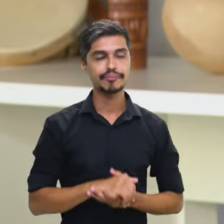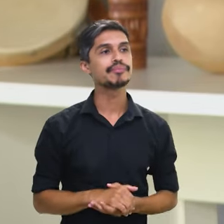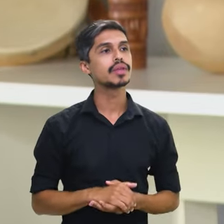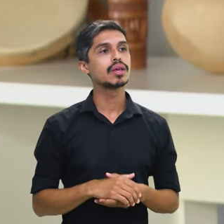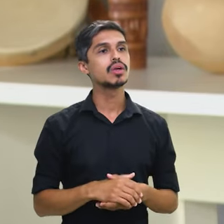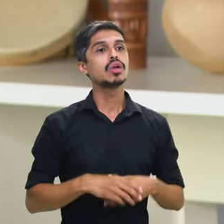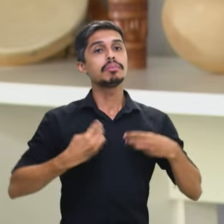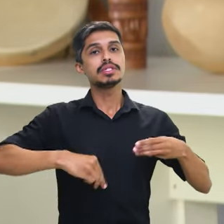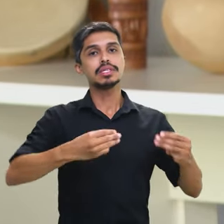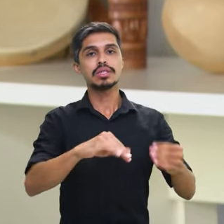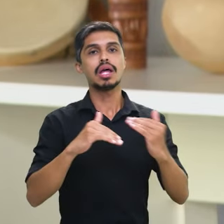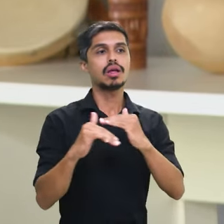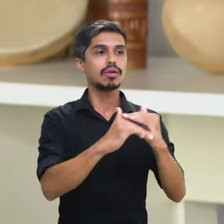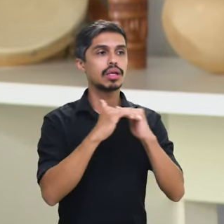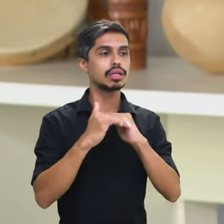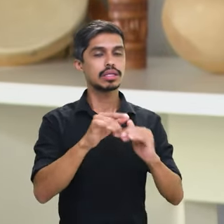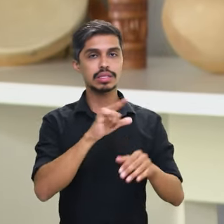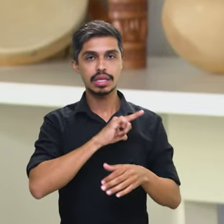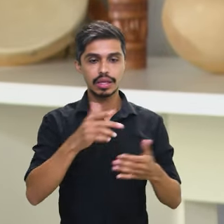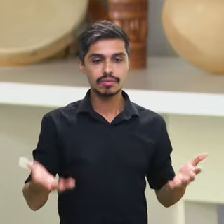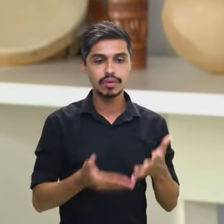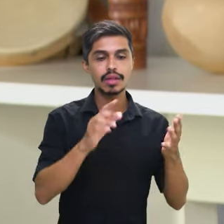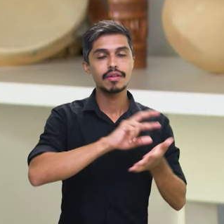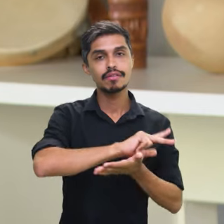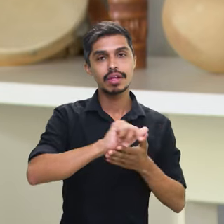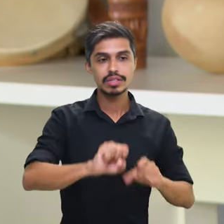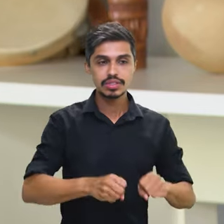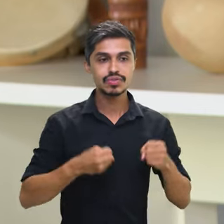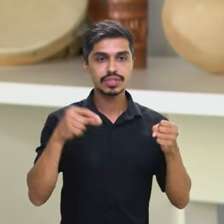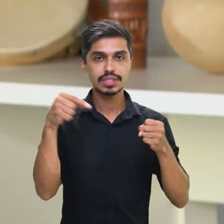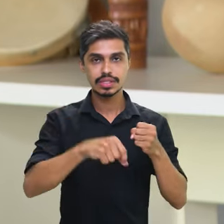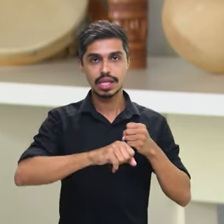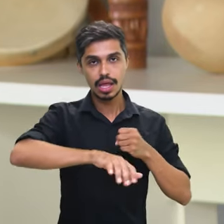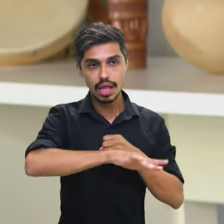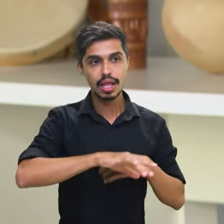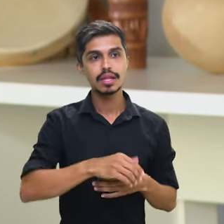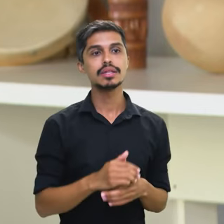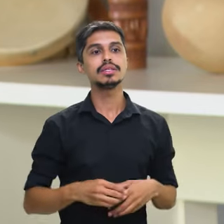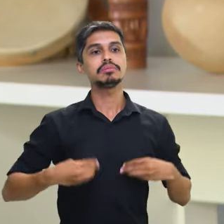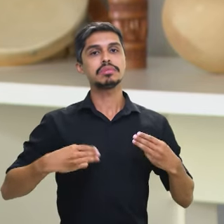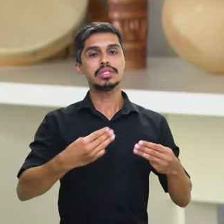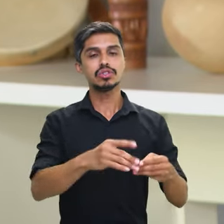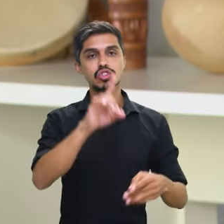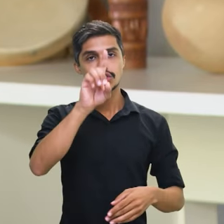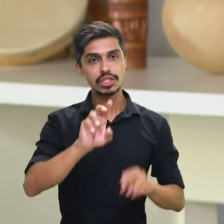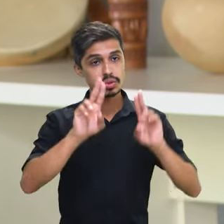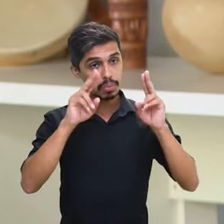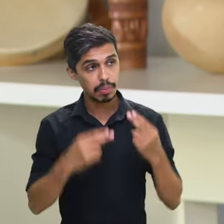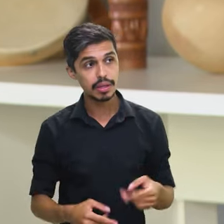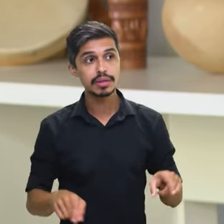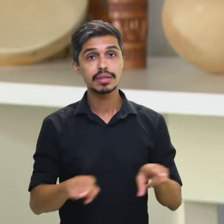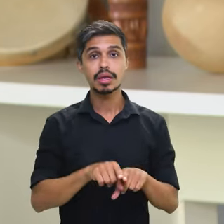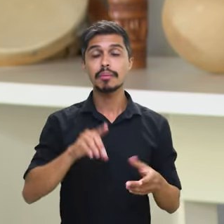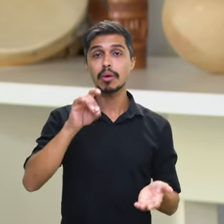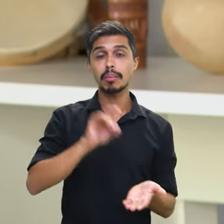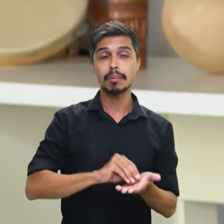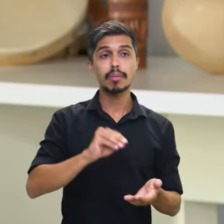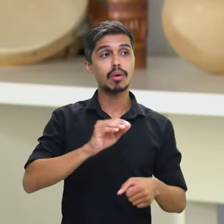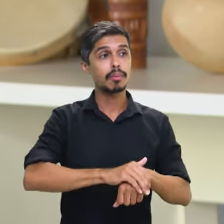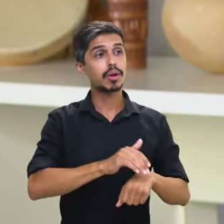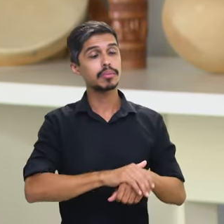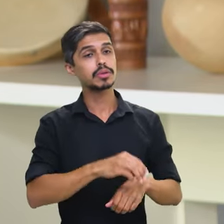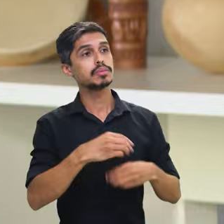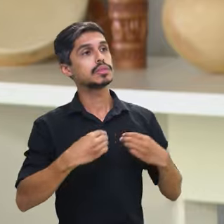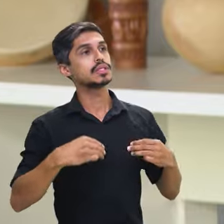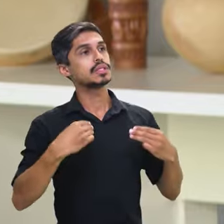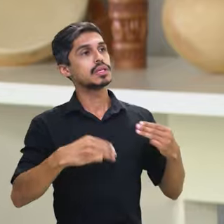O Ministério da Igualdade tem promovido várias ações nesse campo, o Ministério da Solidariedade e Direitos Humanos e o próprio Ministério da